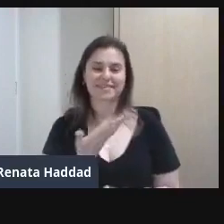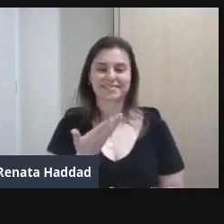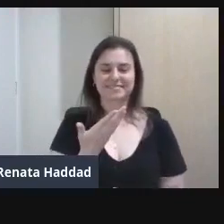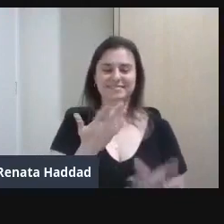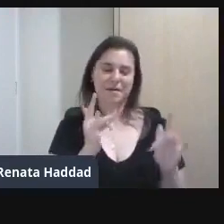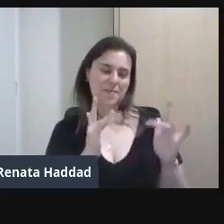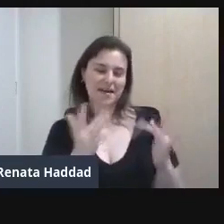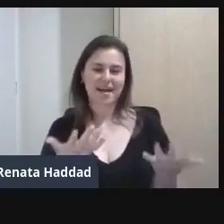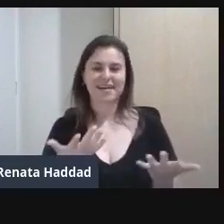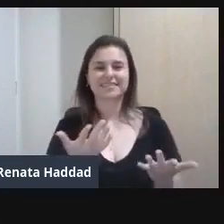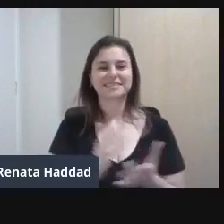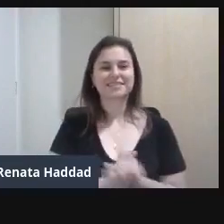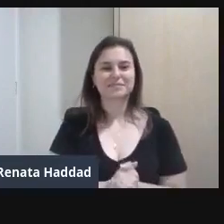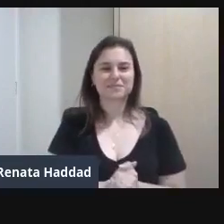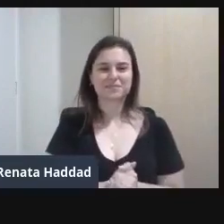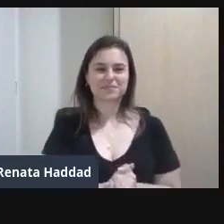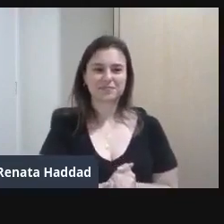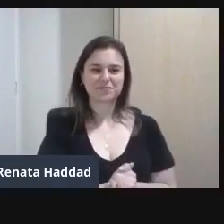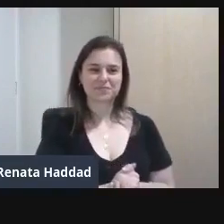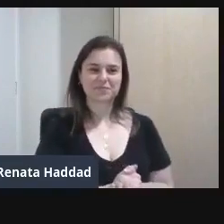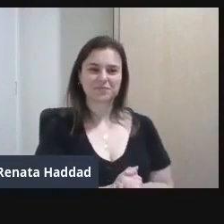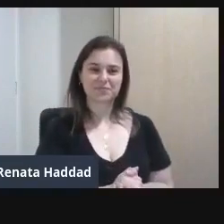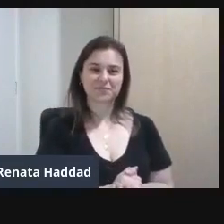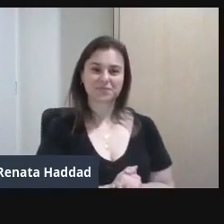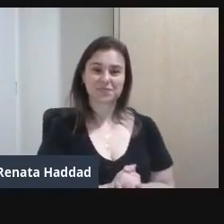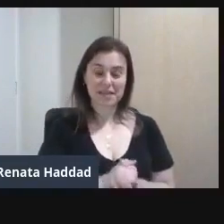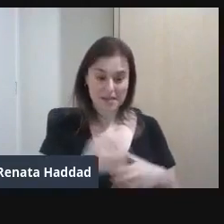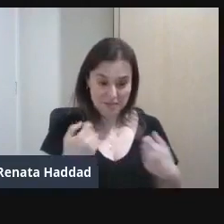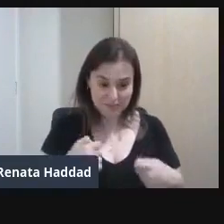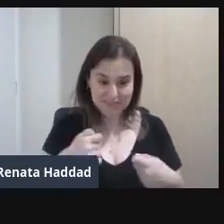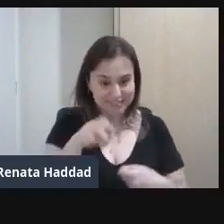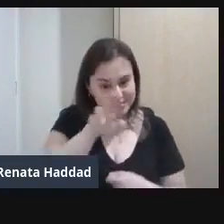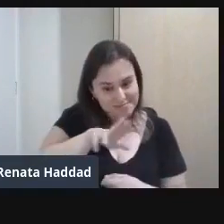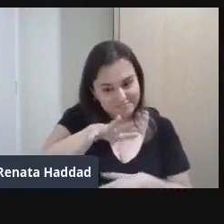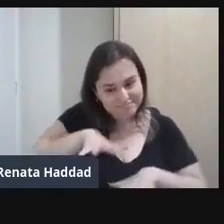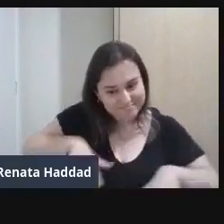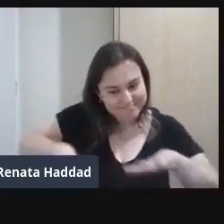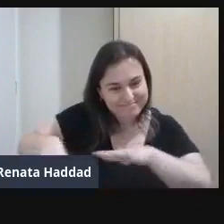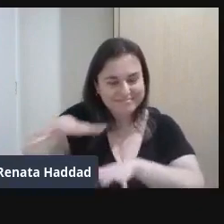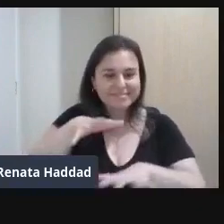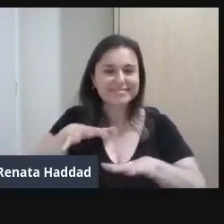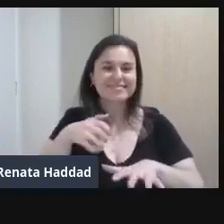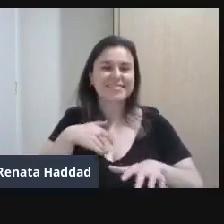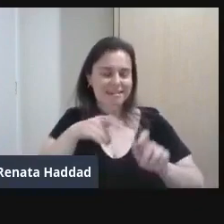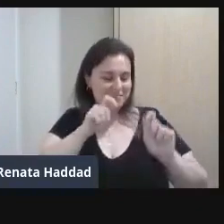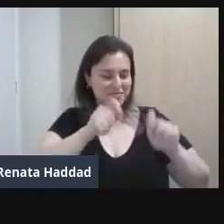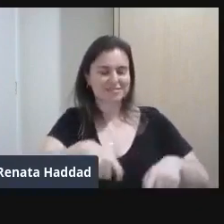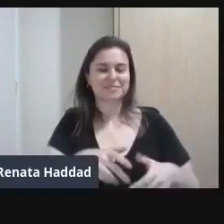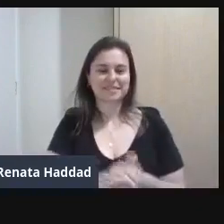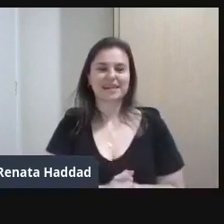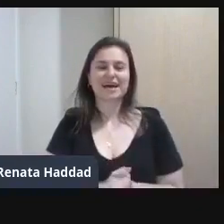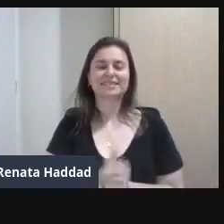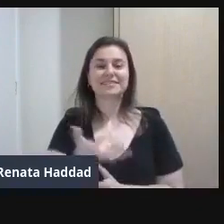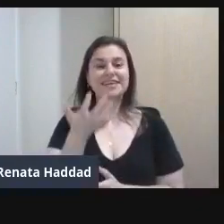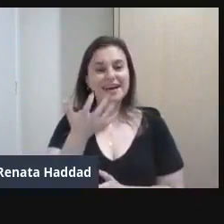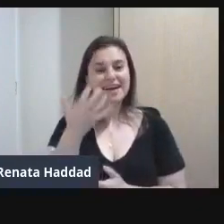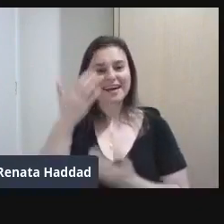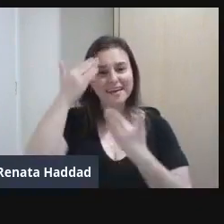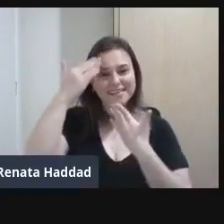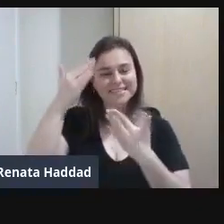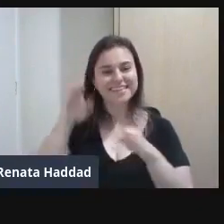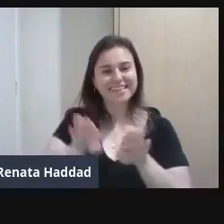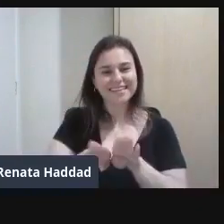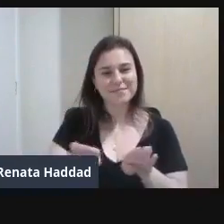Namoradas Amigas Então, vamos Ocupar esses lugares Trazer possibilidades Quero agradecer também A